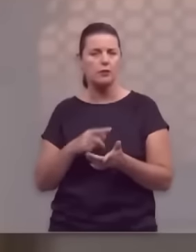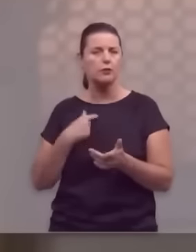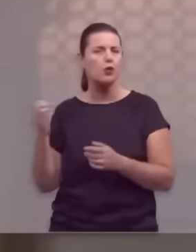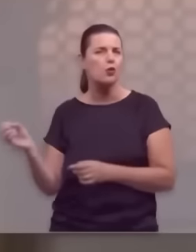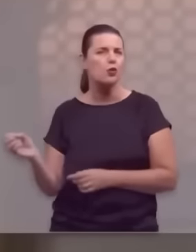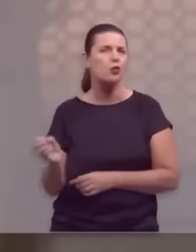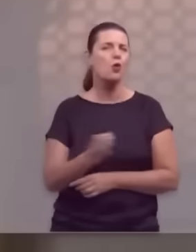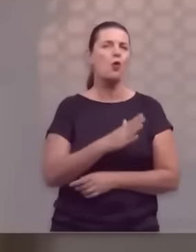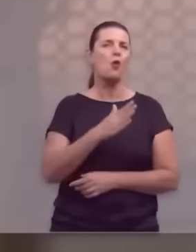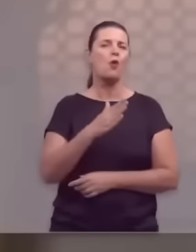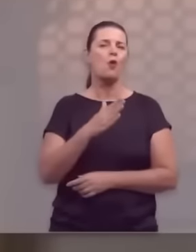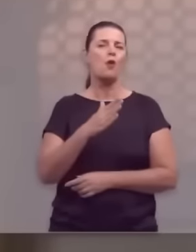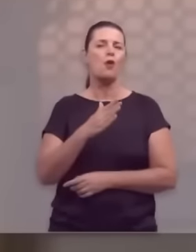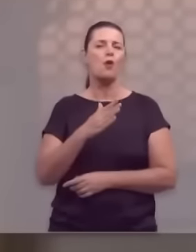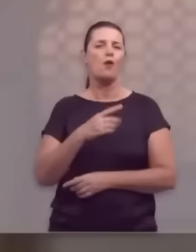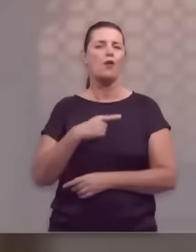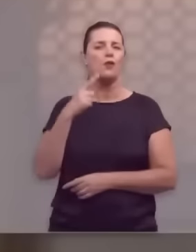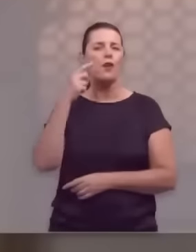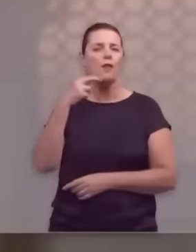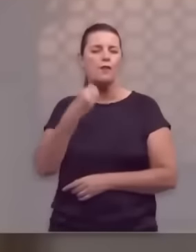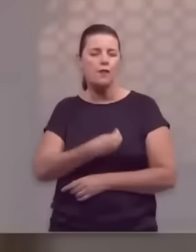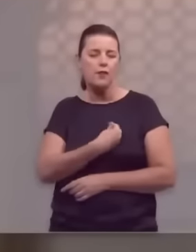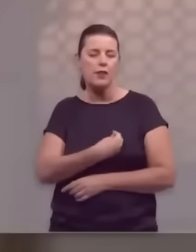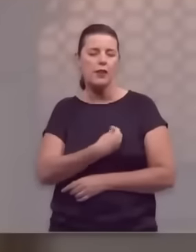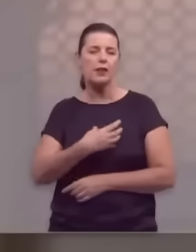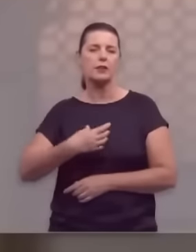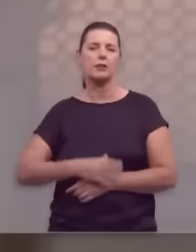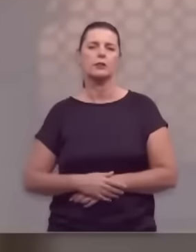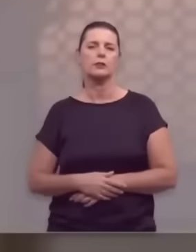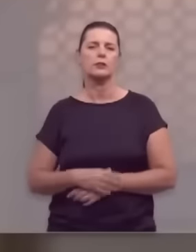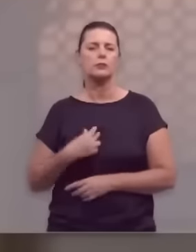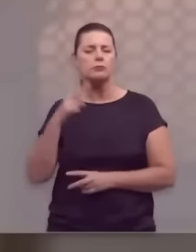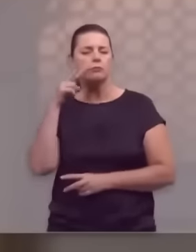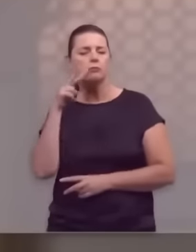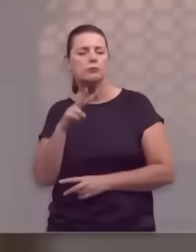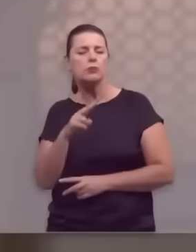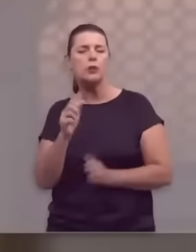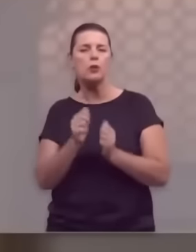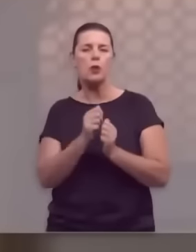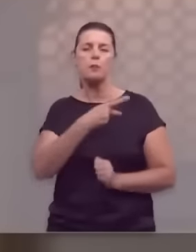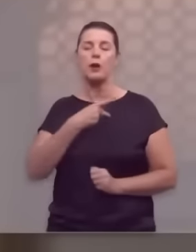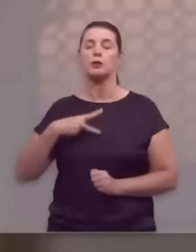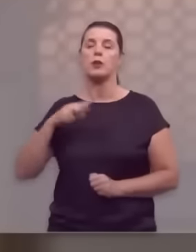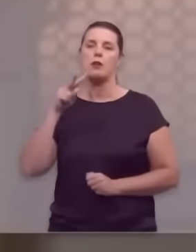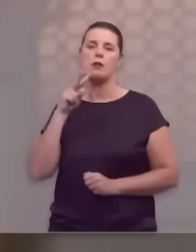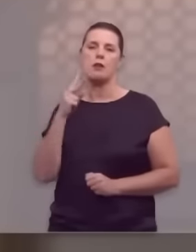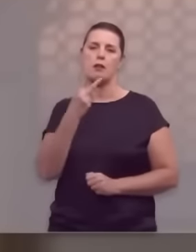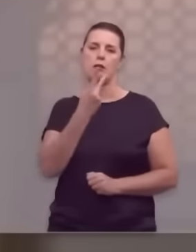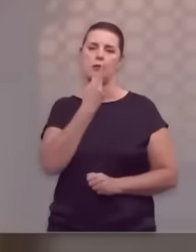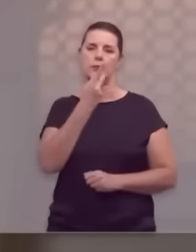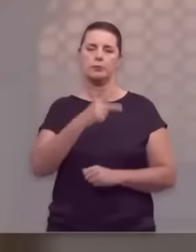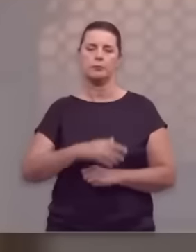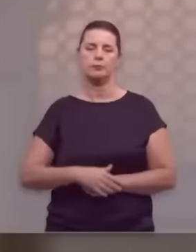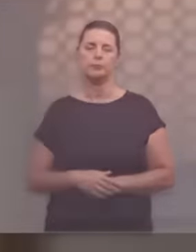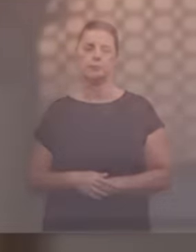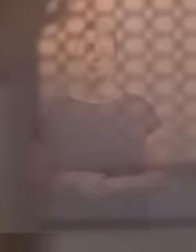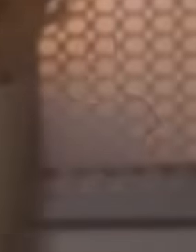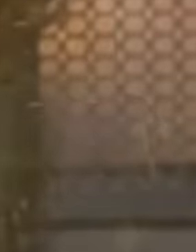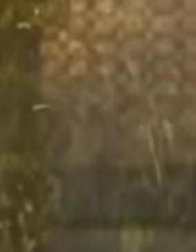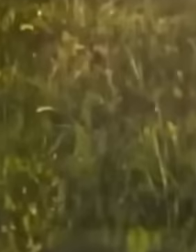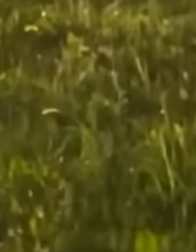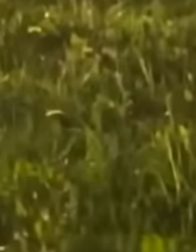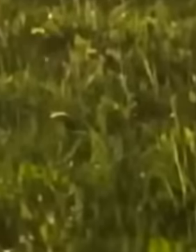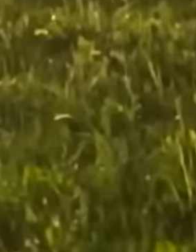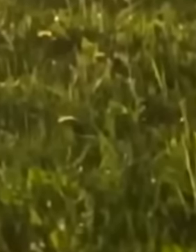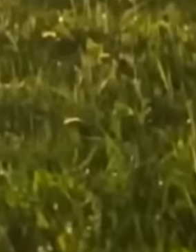trazer um renovo a você, uma nova perspectiva de vida. Acompanhe essa mensagem com o reverendo Hernandes Dias Lopes.